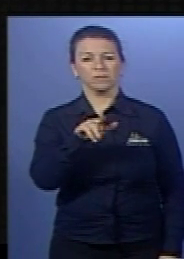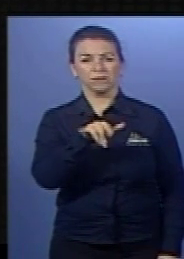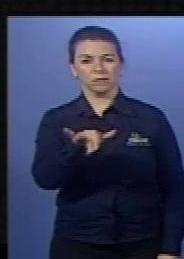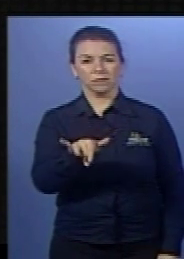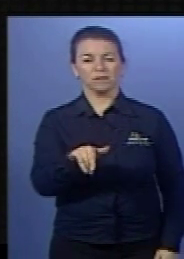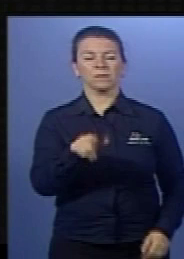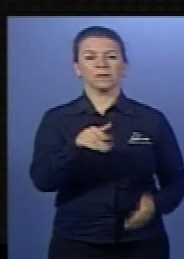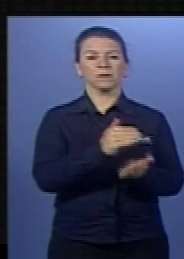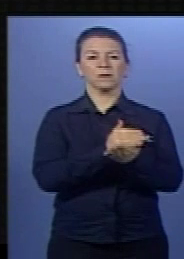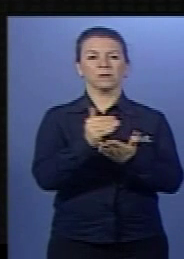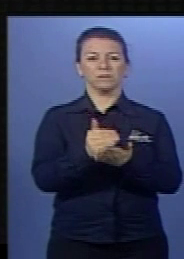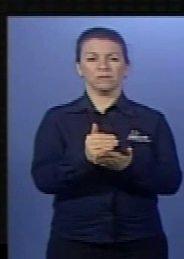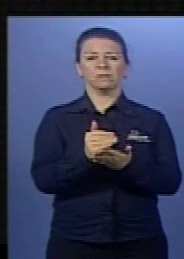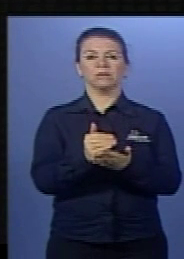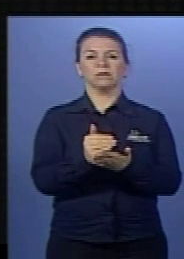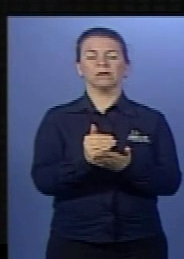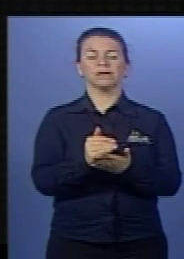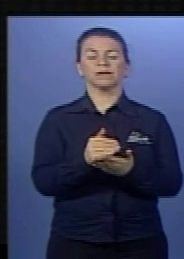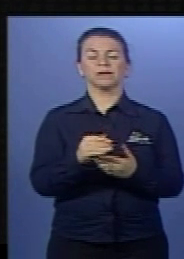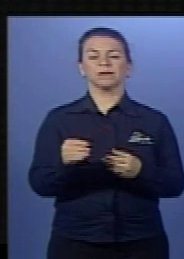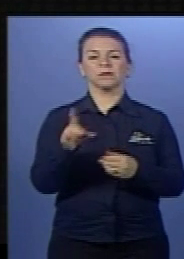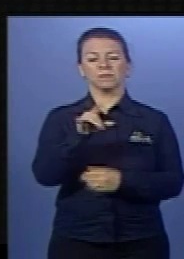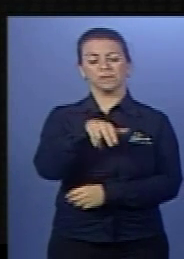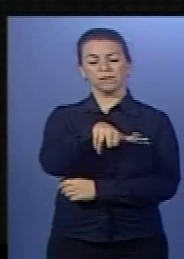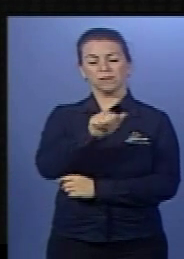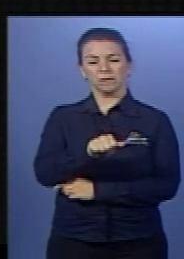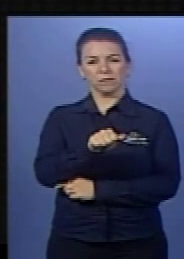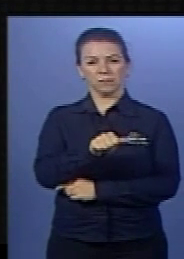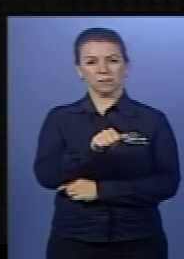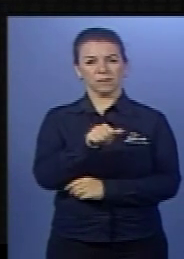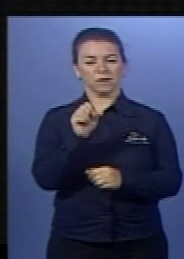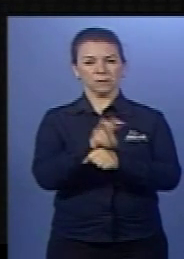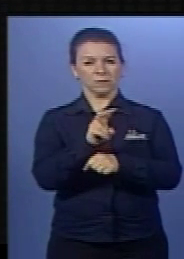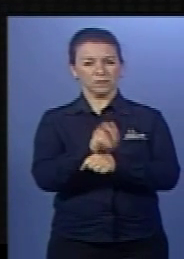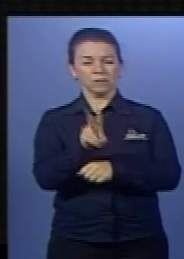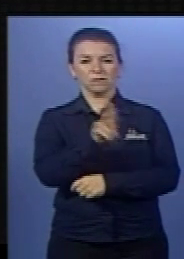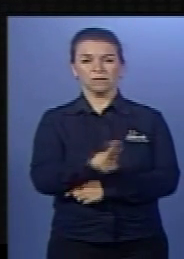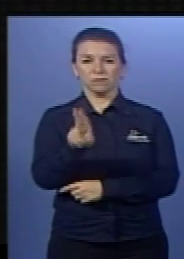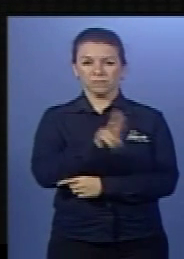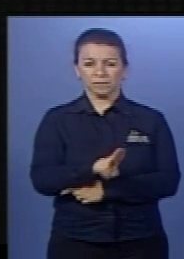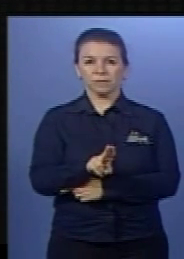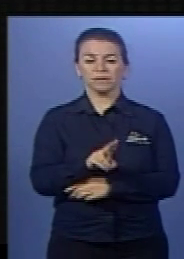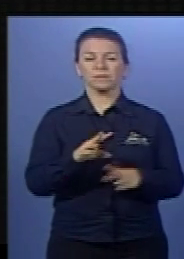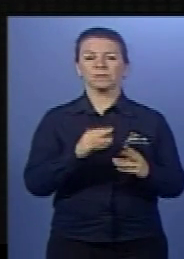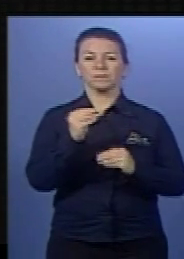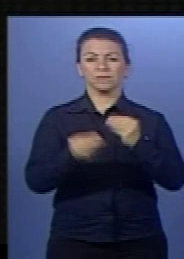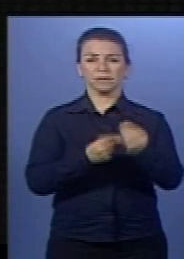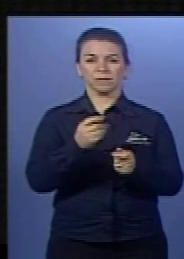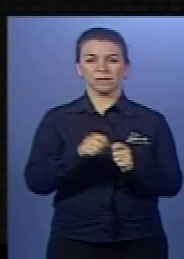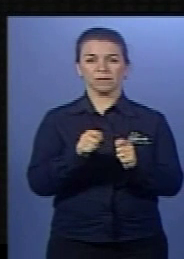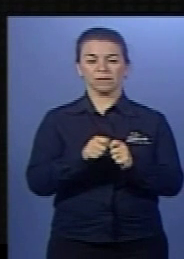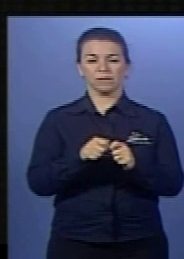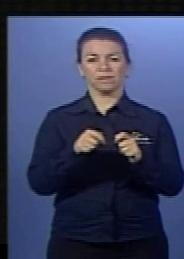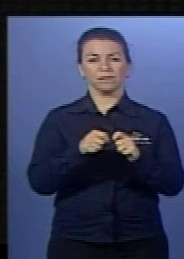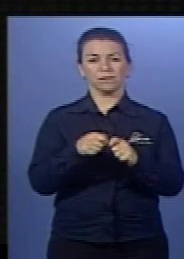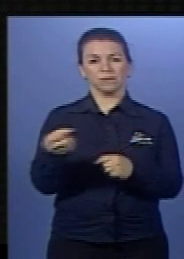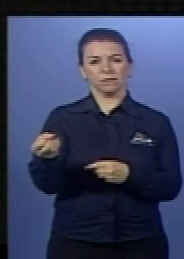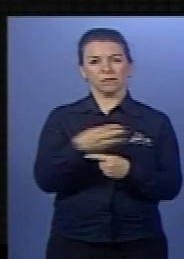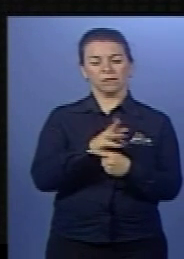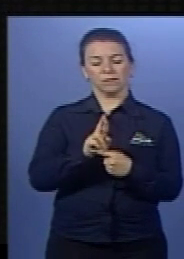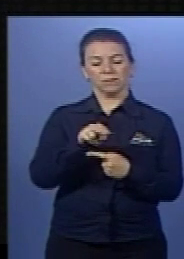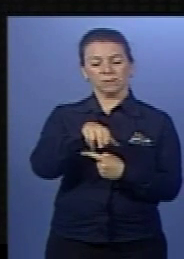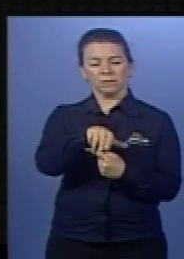o DNA viral utiliza o DNA da célula parasitada para produzir novos